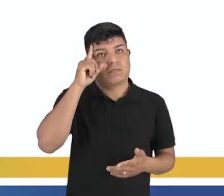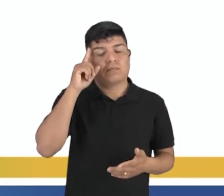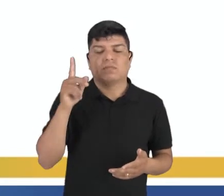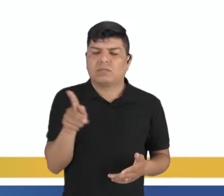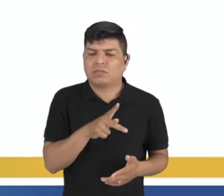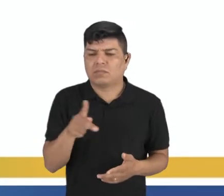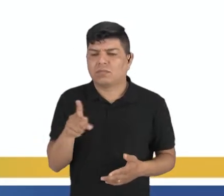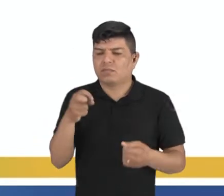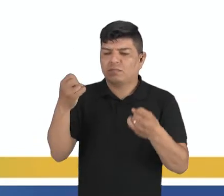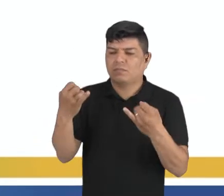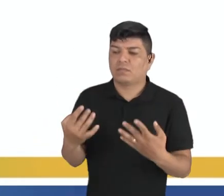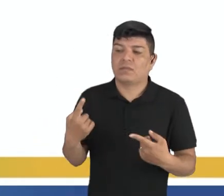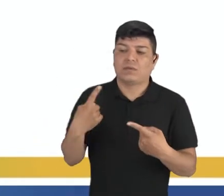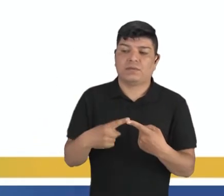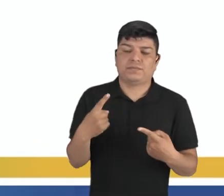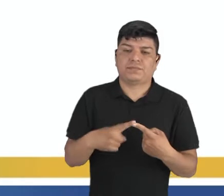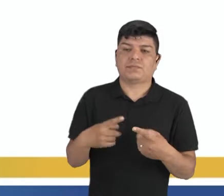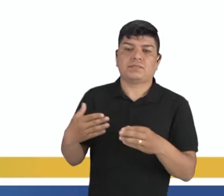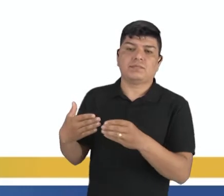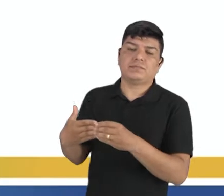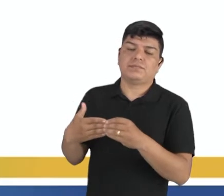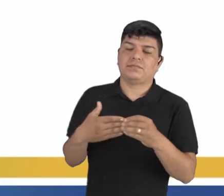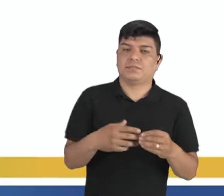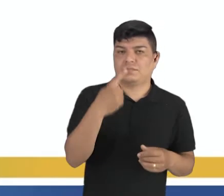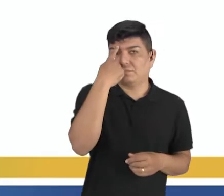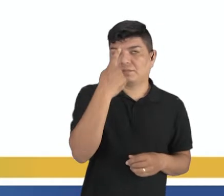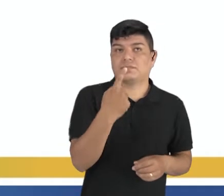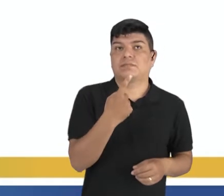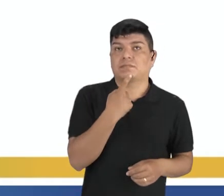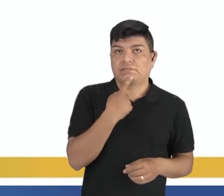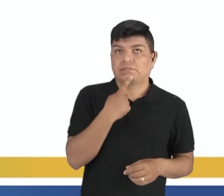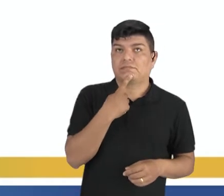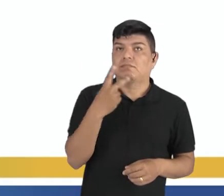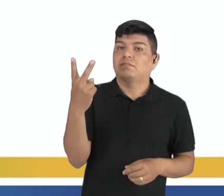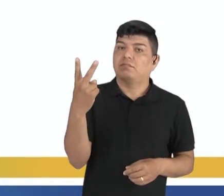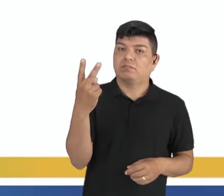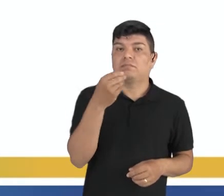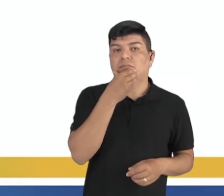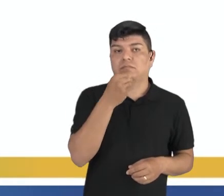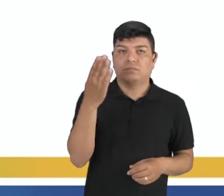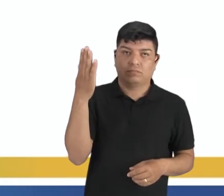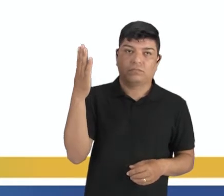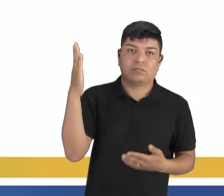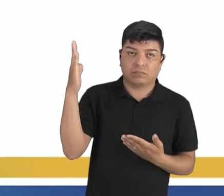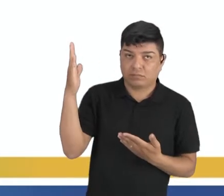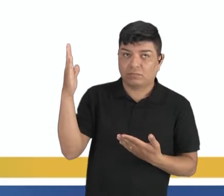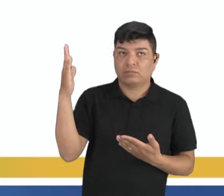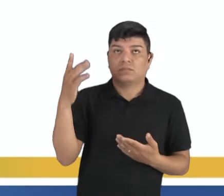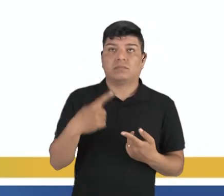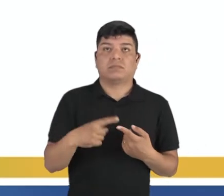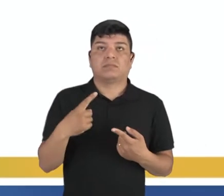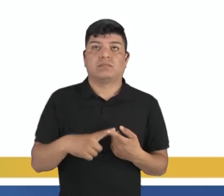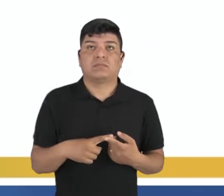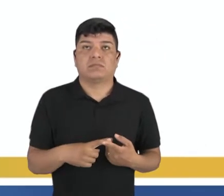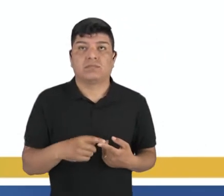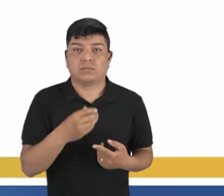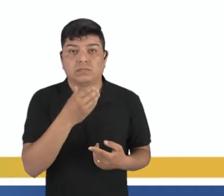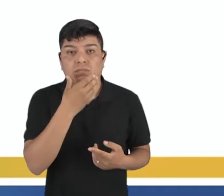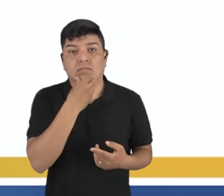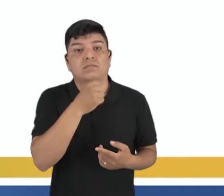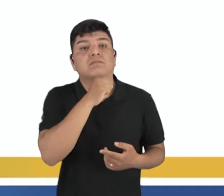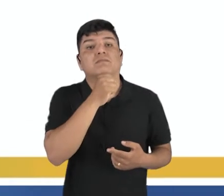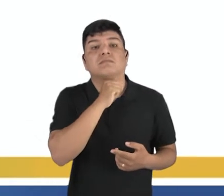professor, agora explica por que o senhor trouxe a imagem do Daniel e do Sr. Miyagi. Galerinha, o Sr. Miyagi é um dos